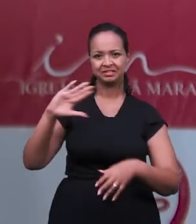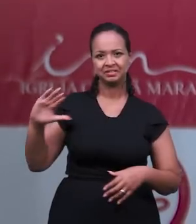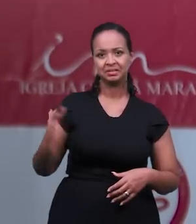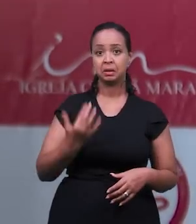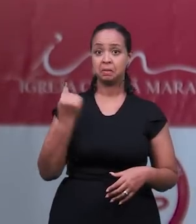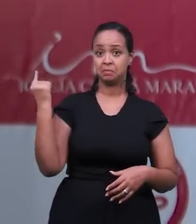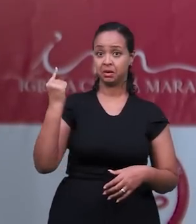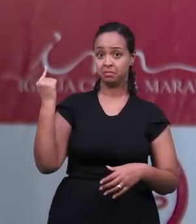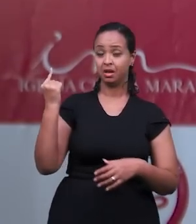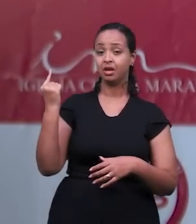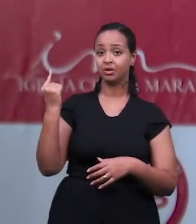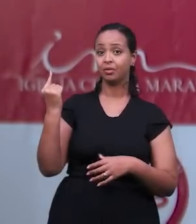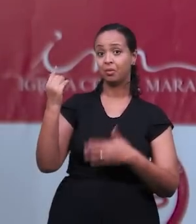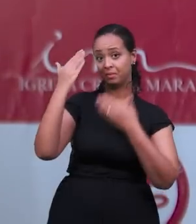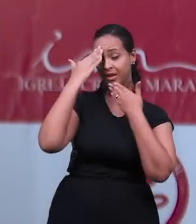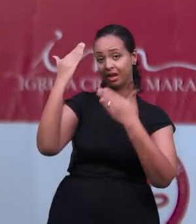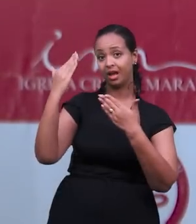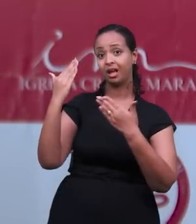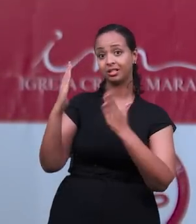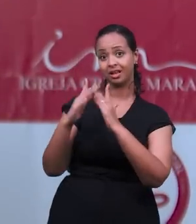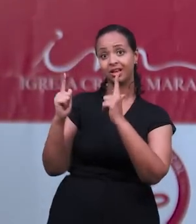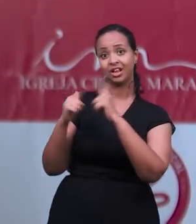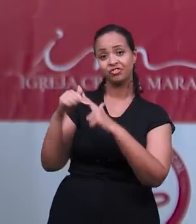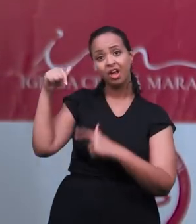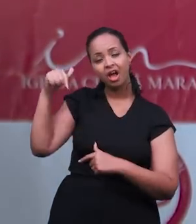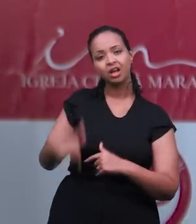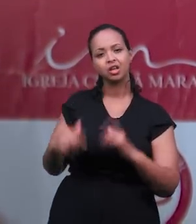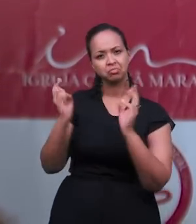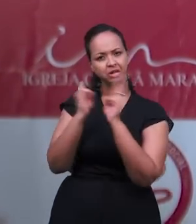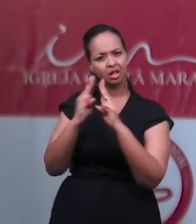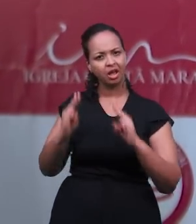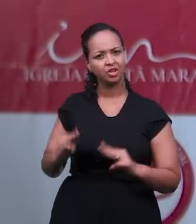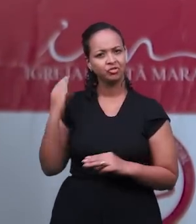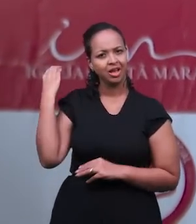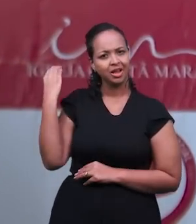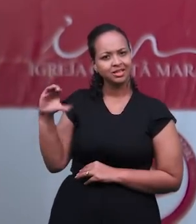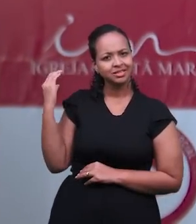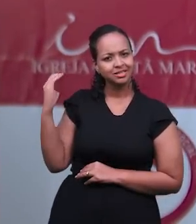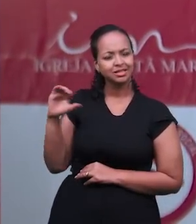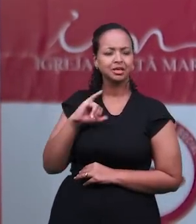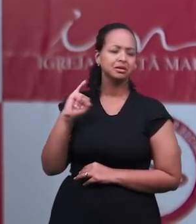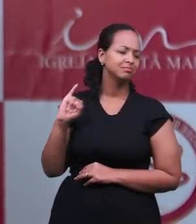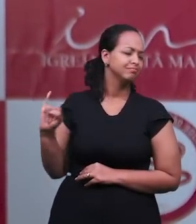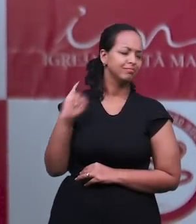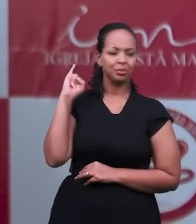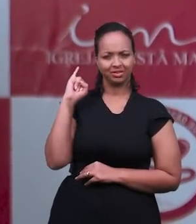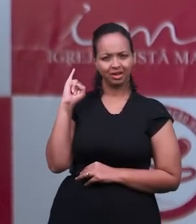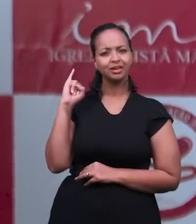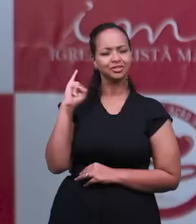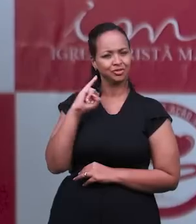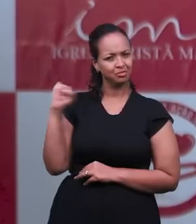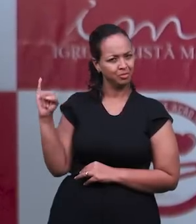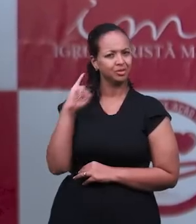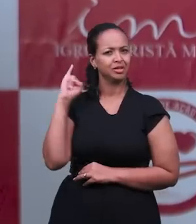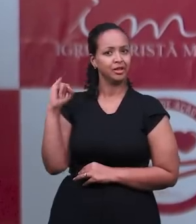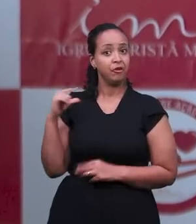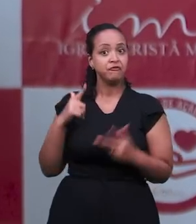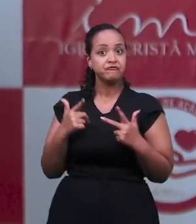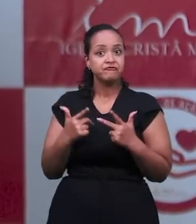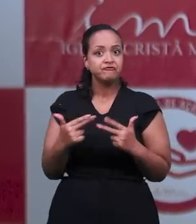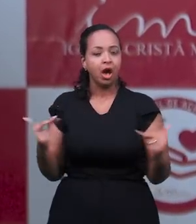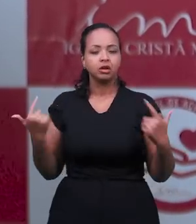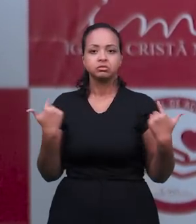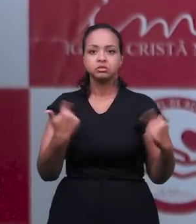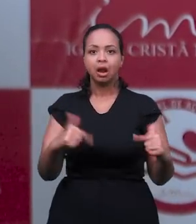Primeiro, obrigado à Igreja, né? Porque estar prestando um trabalho aqui no Manai de Cariacica é importantíssimo, porque são